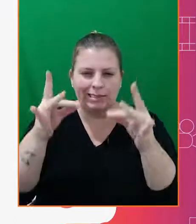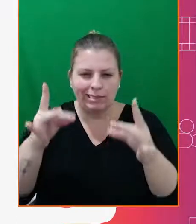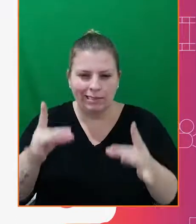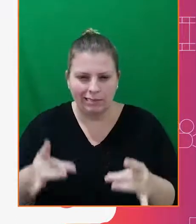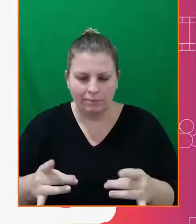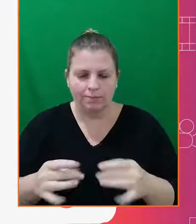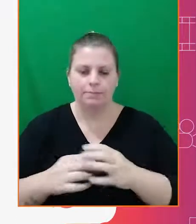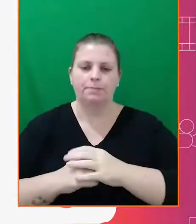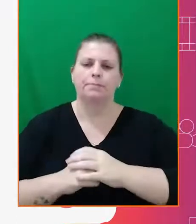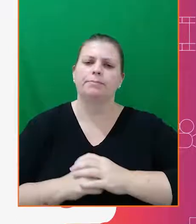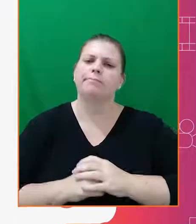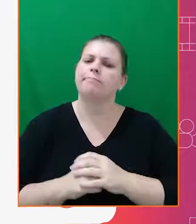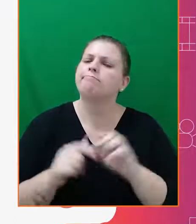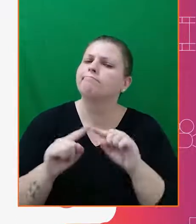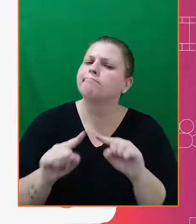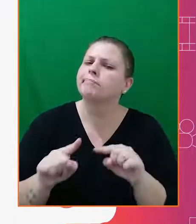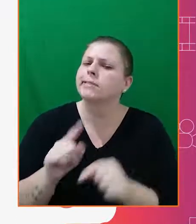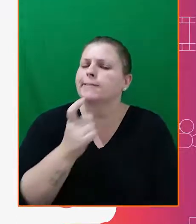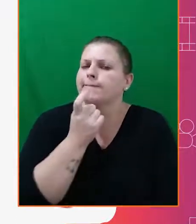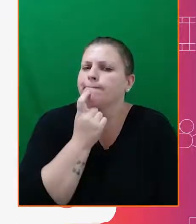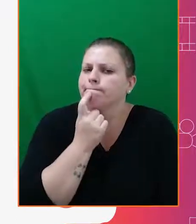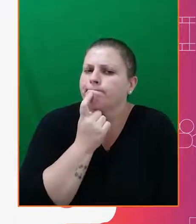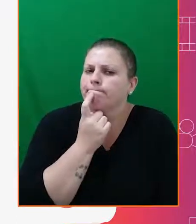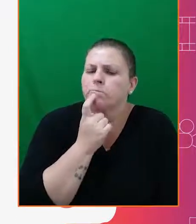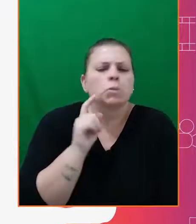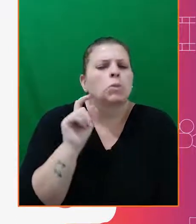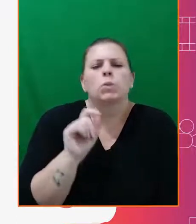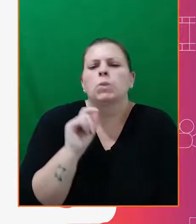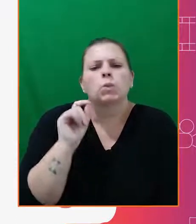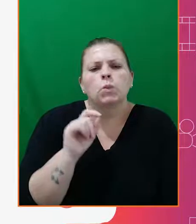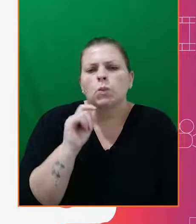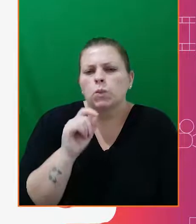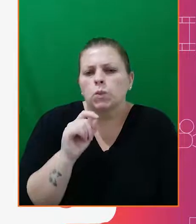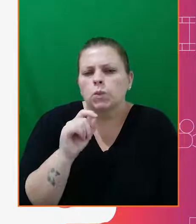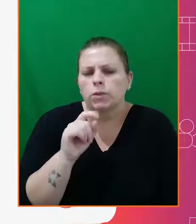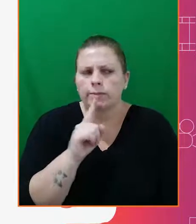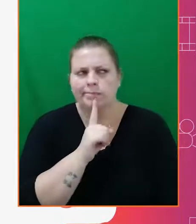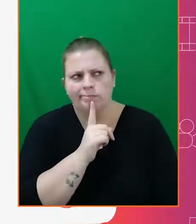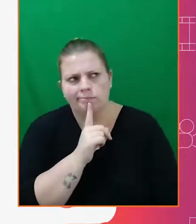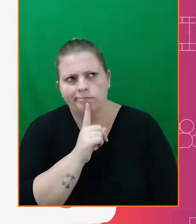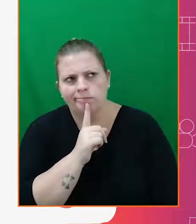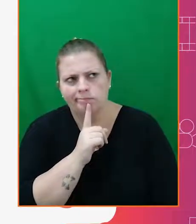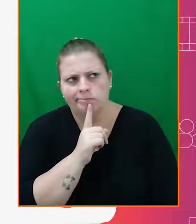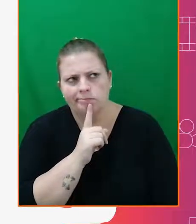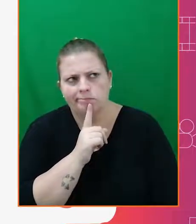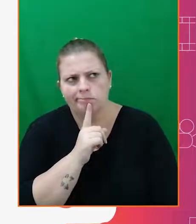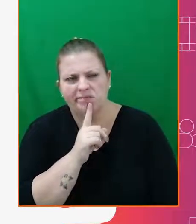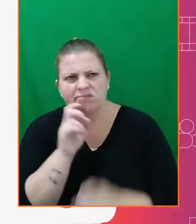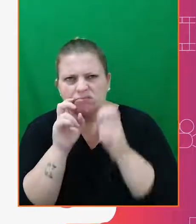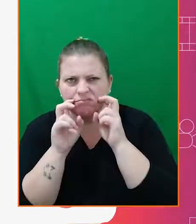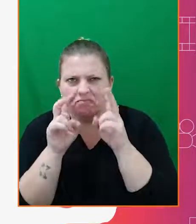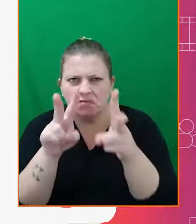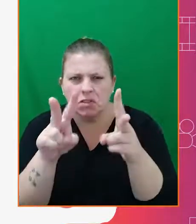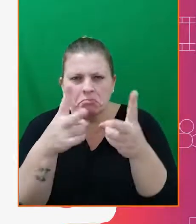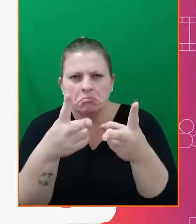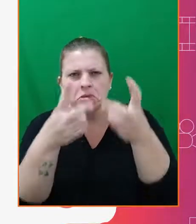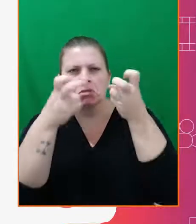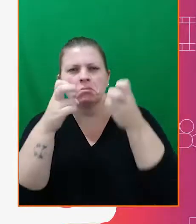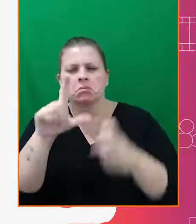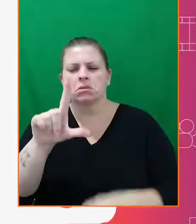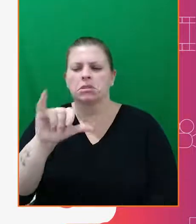detalhes. Mas o que são linhas de ações visualmente? Como que nós